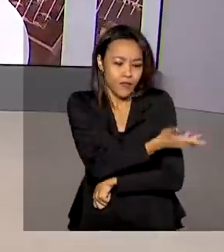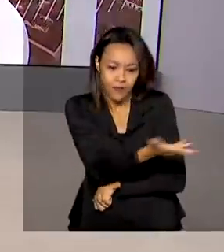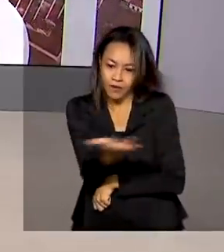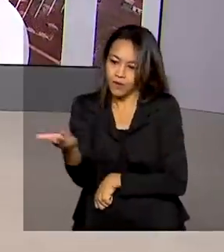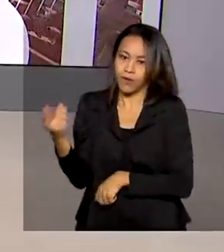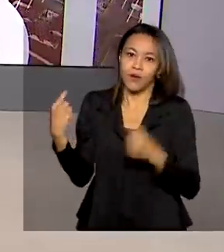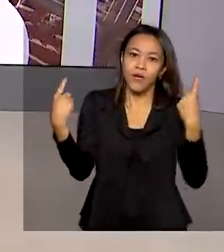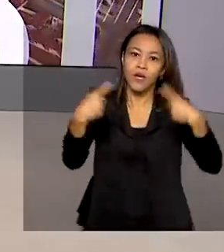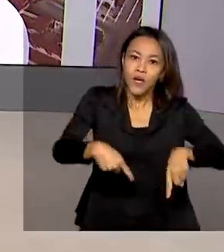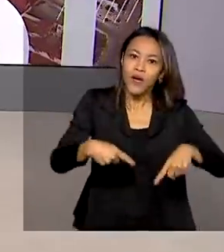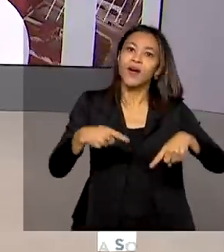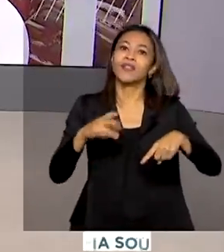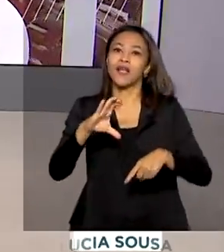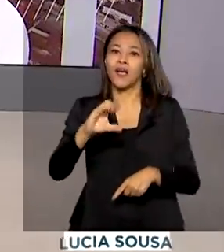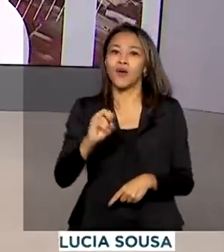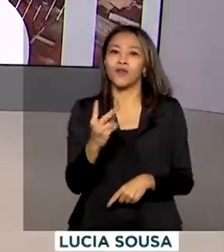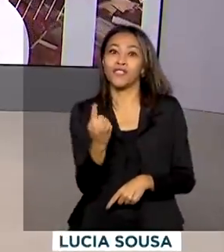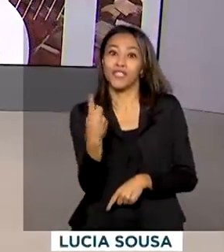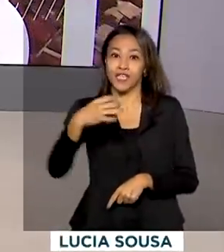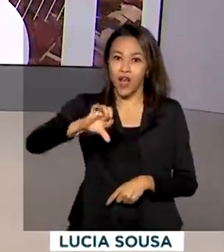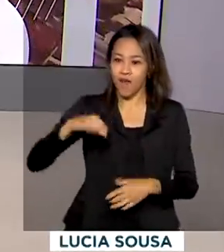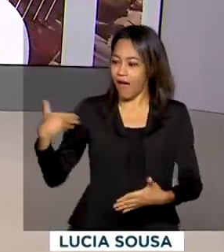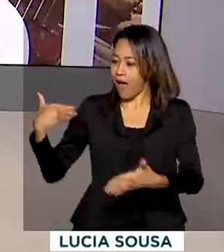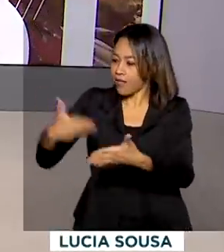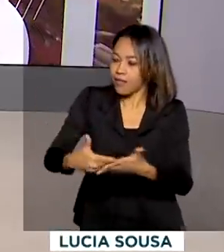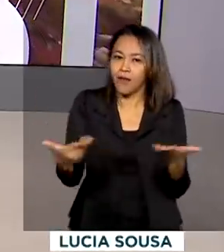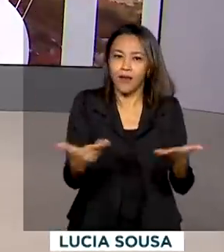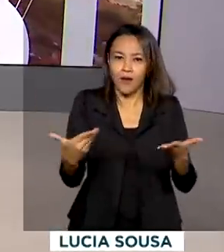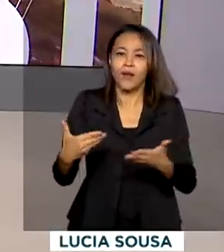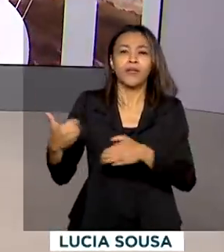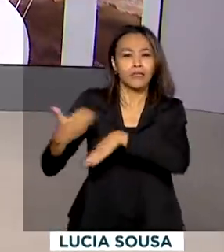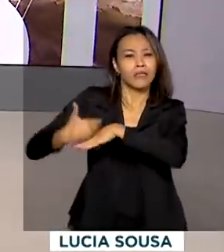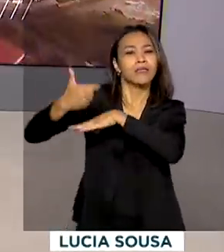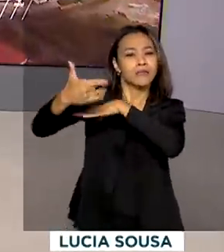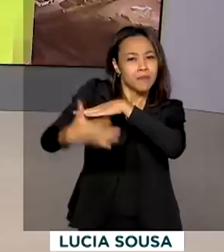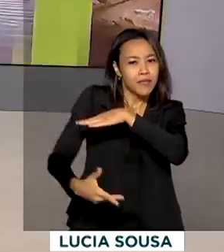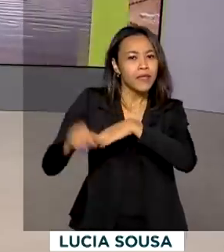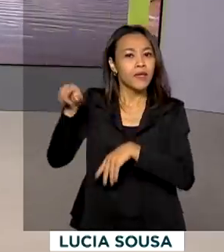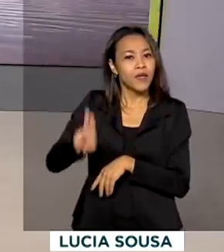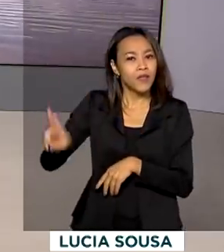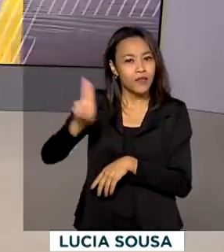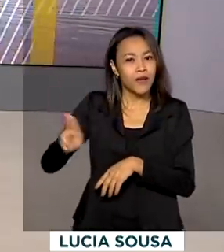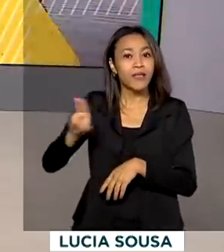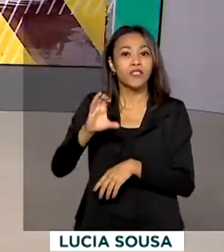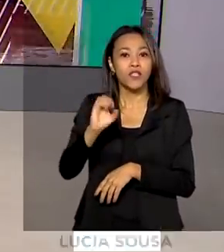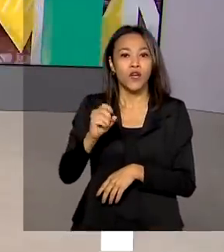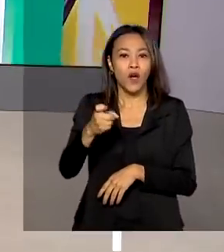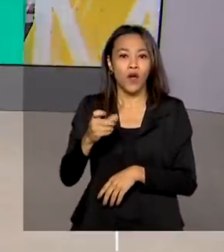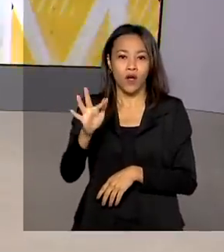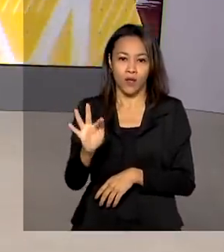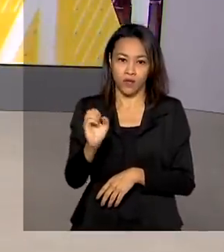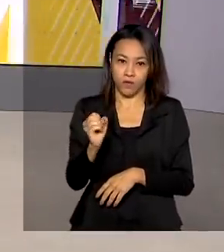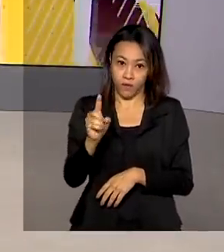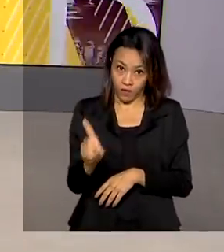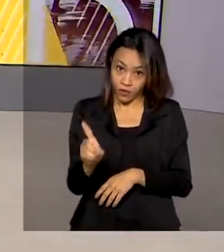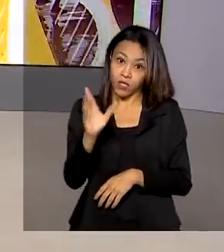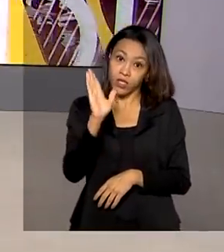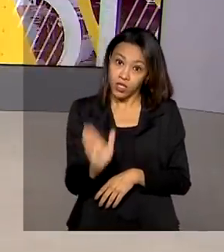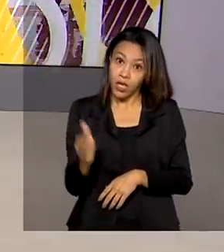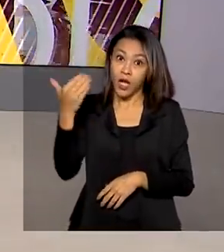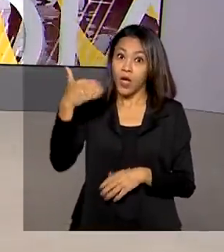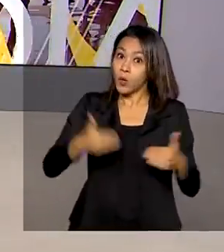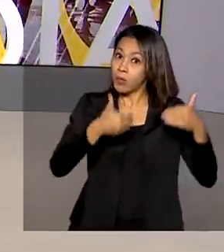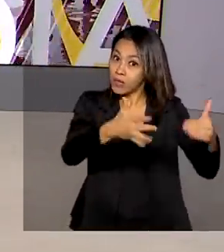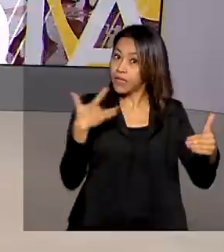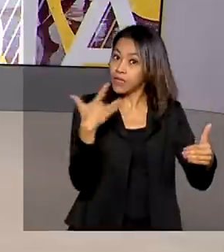contra a Covid-19 até agora, segundo a Universidade de Oxford. E o Ministério da Saúde anunciou que estão sendo